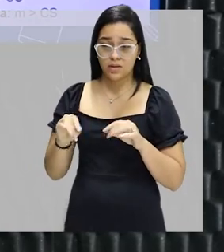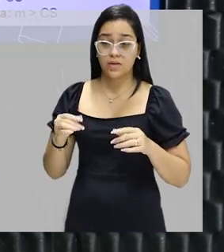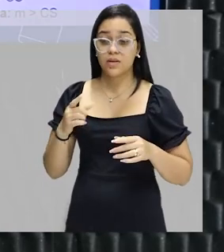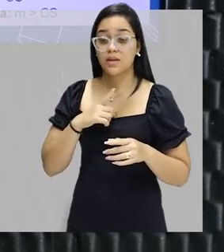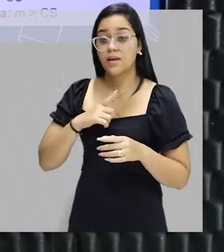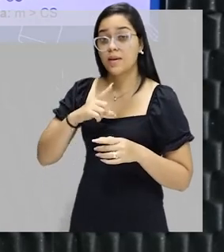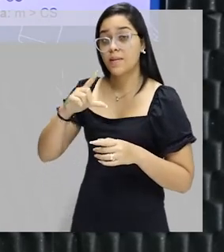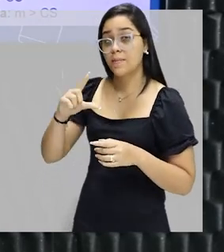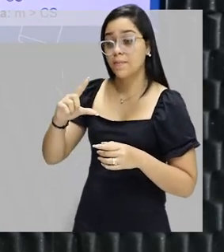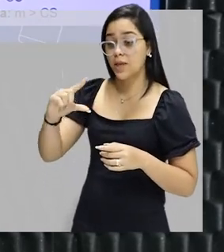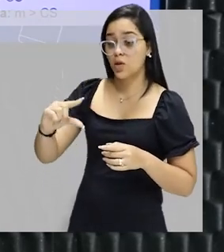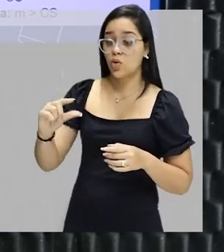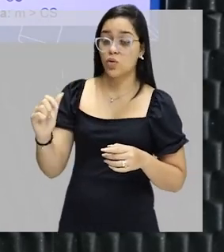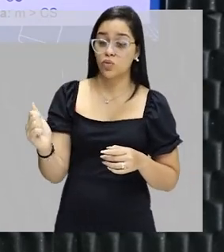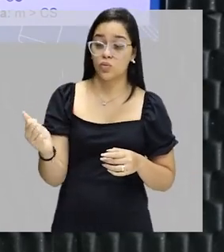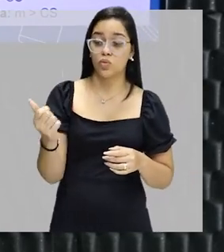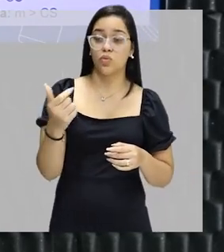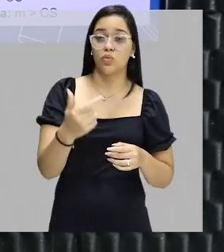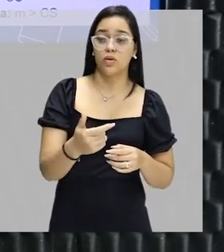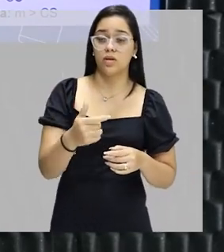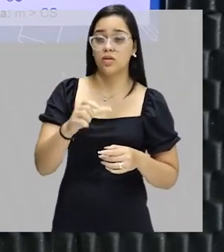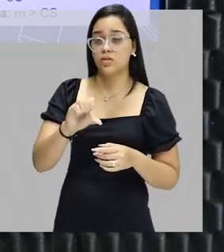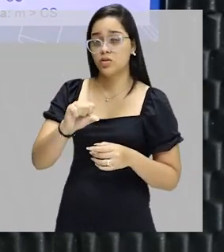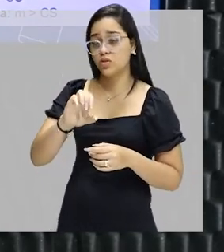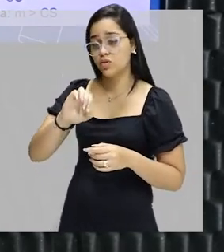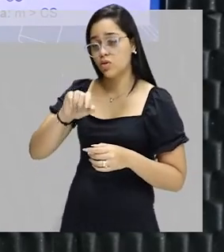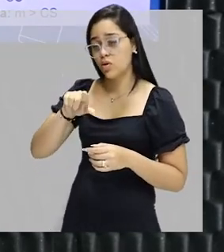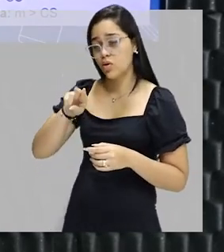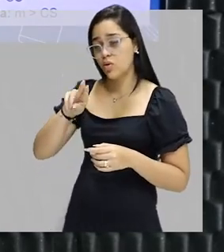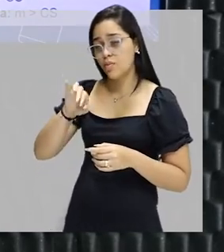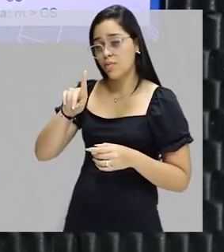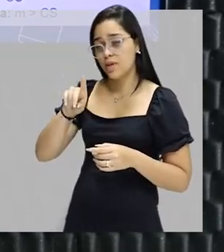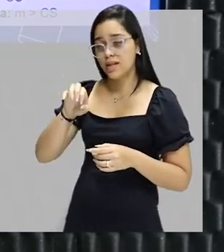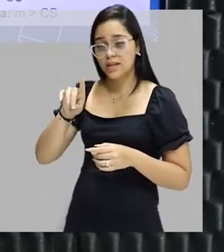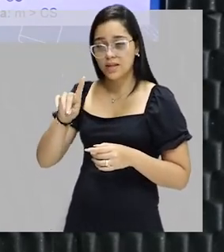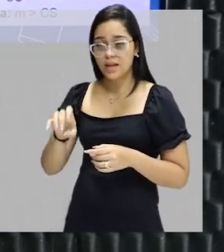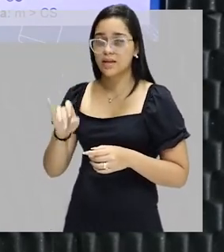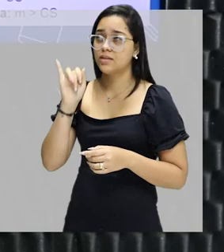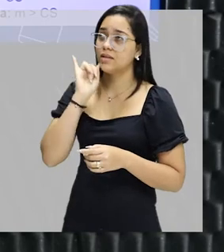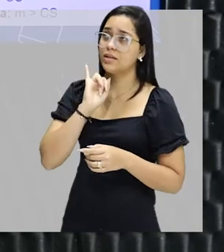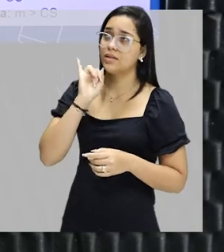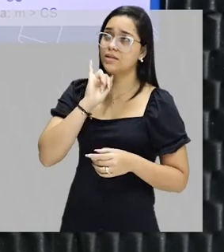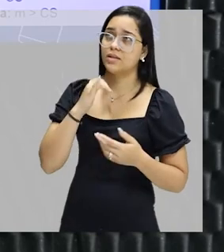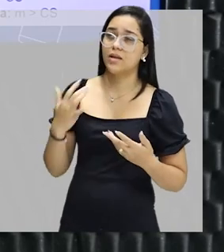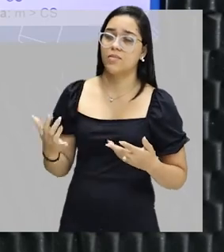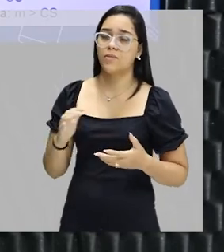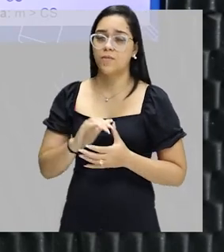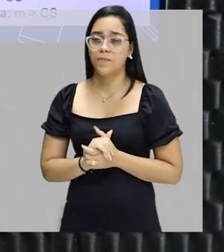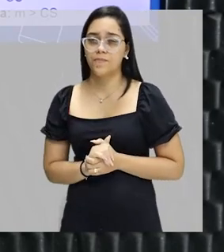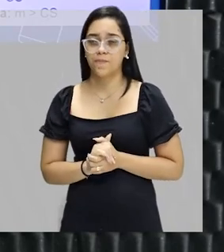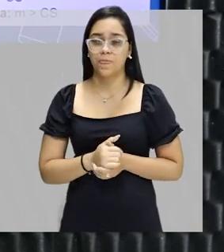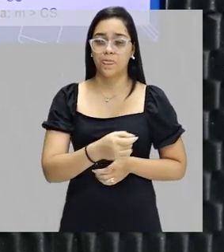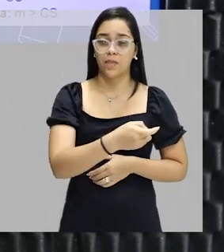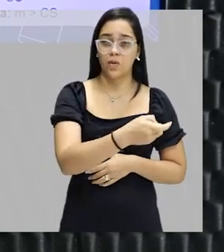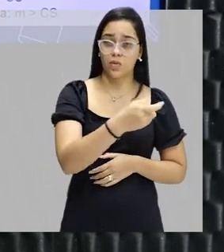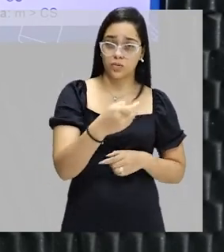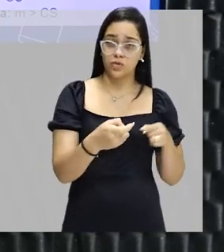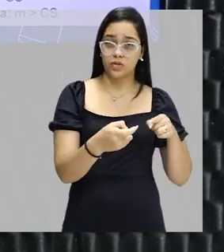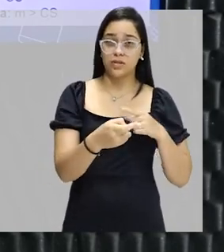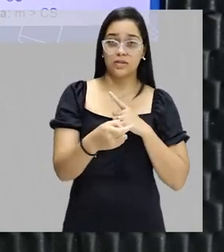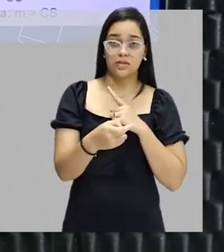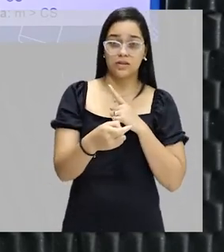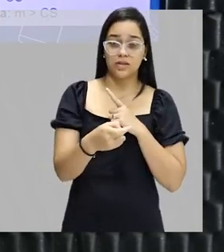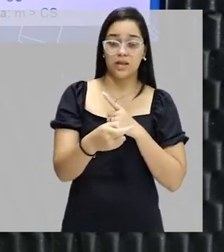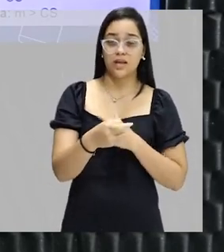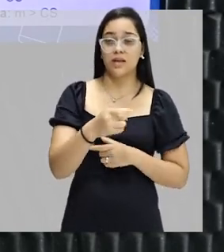sendo menor do que o coeficiente de solubilidade. Vamos supor que a substância X tenha